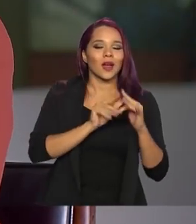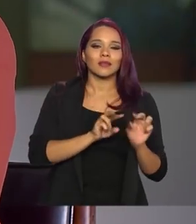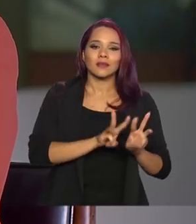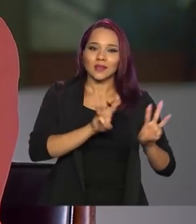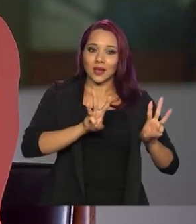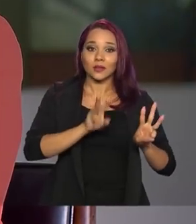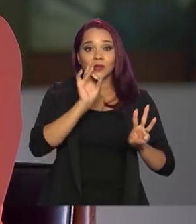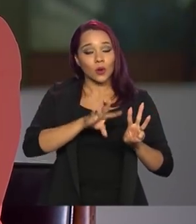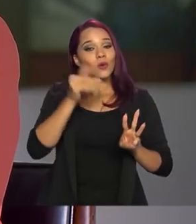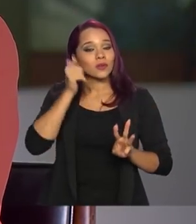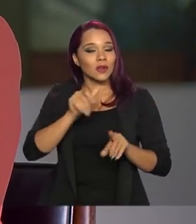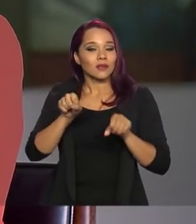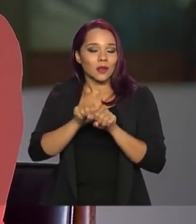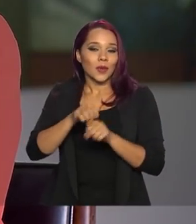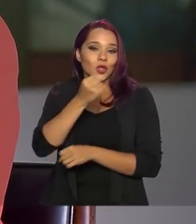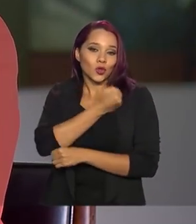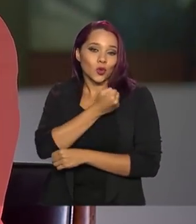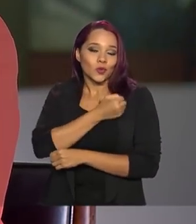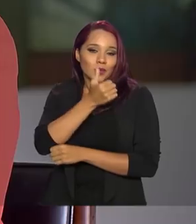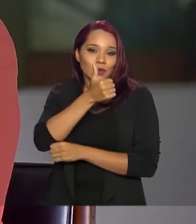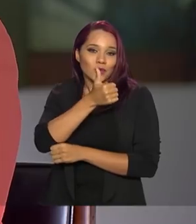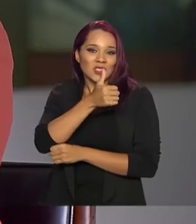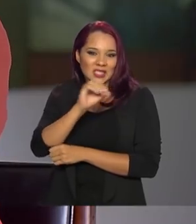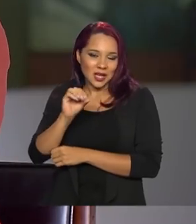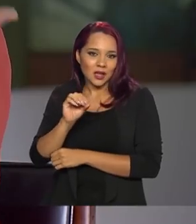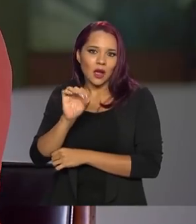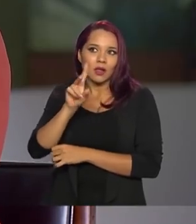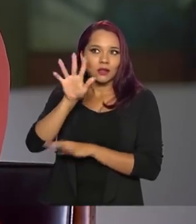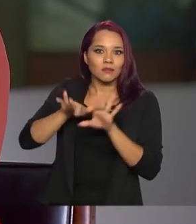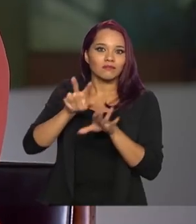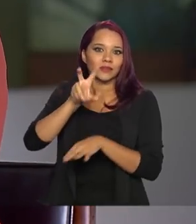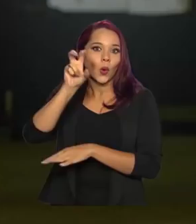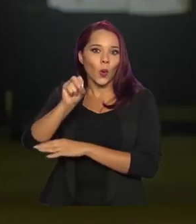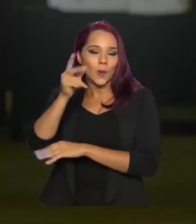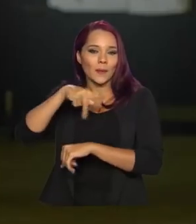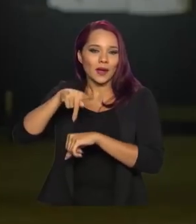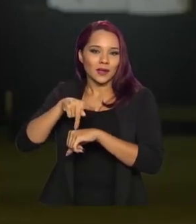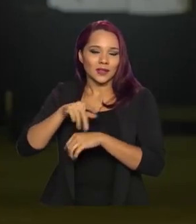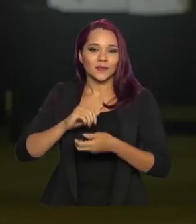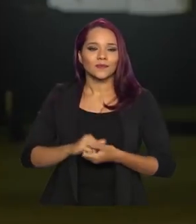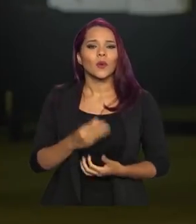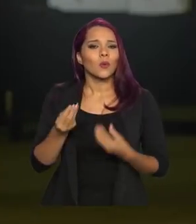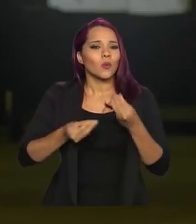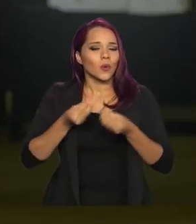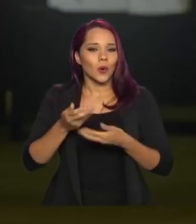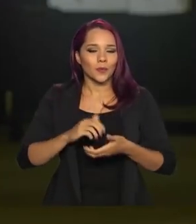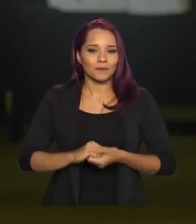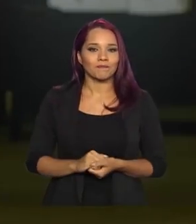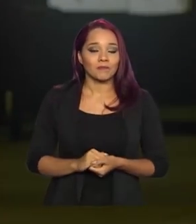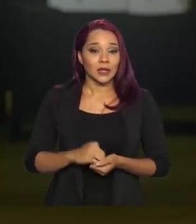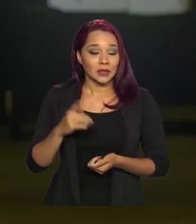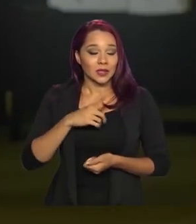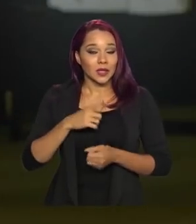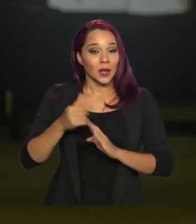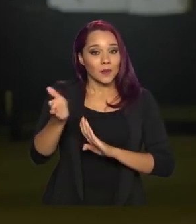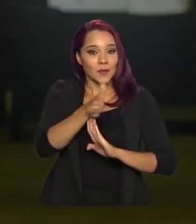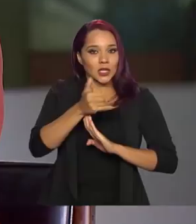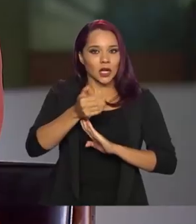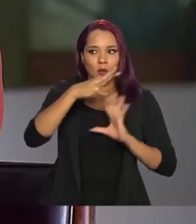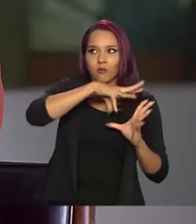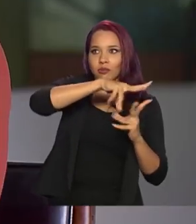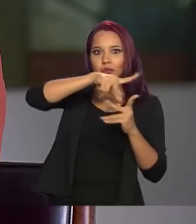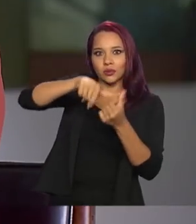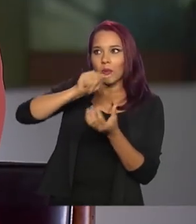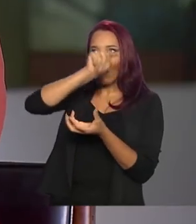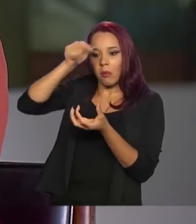podem falar conosco pelo Disque 100 em 50 países. Então, nós estamos em todos os lugares. De que forma? Nós não temos embaixada em todos os lugares do